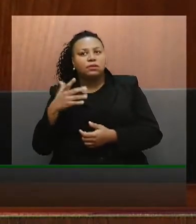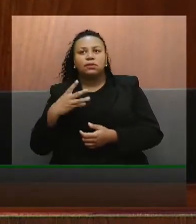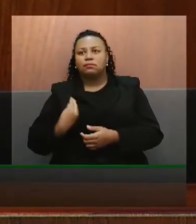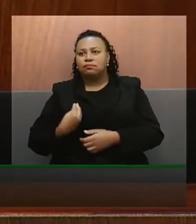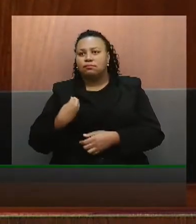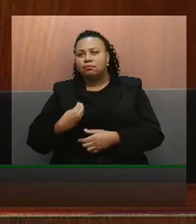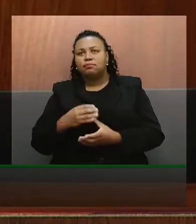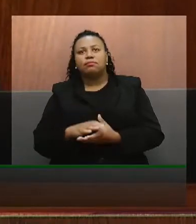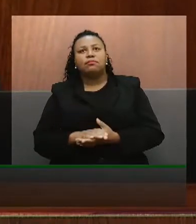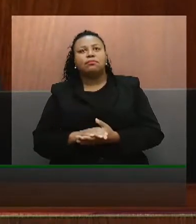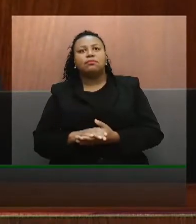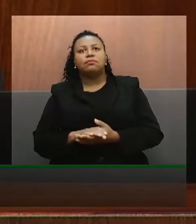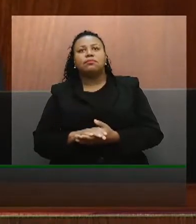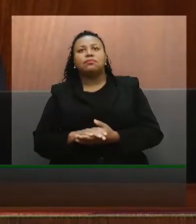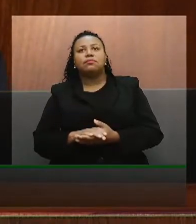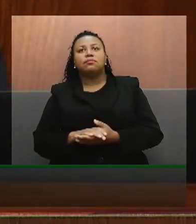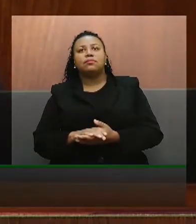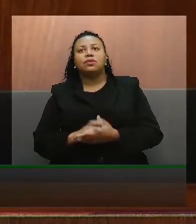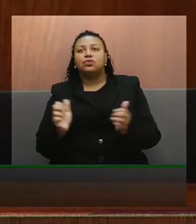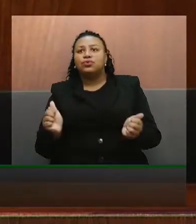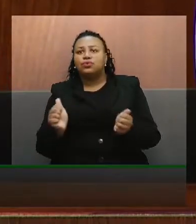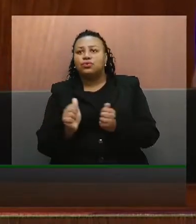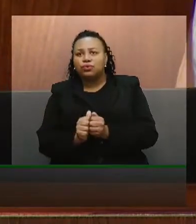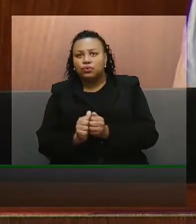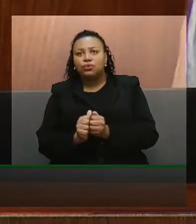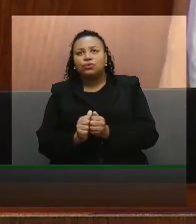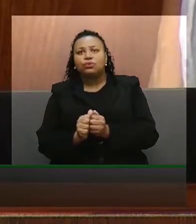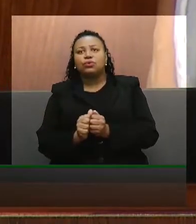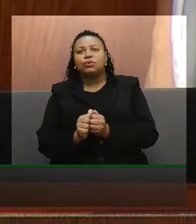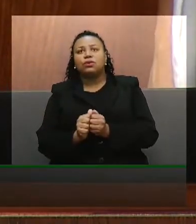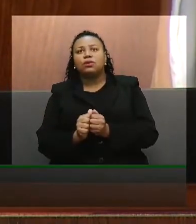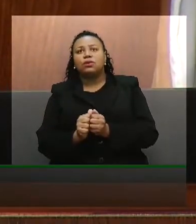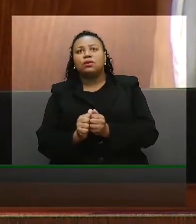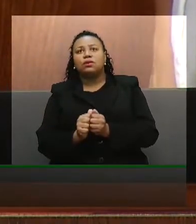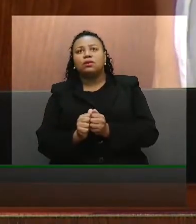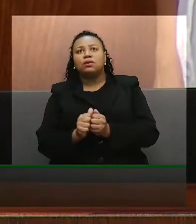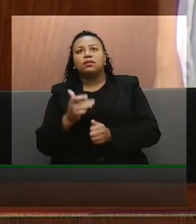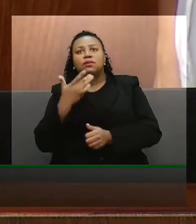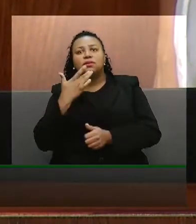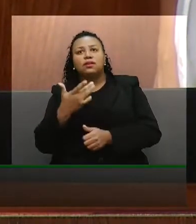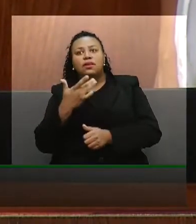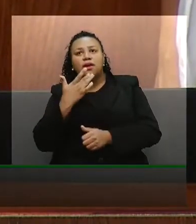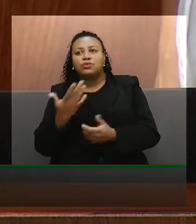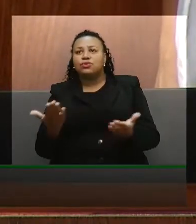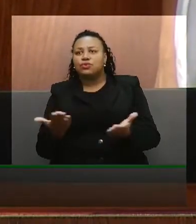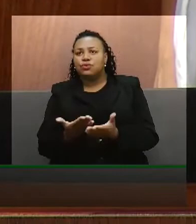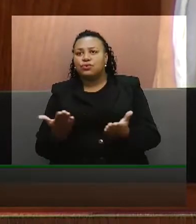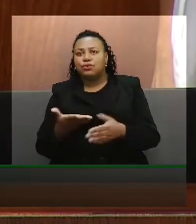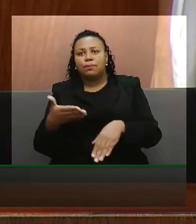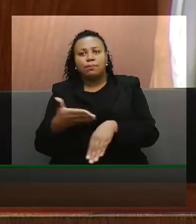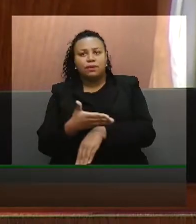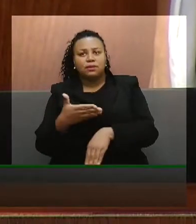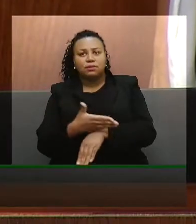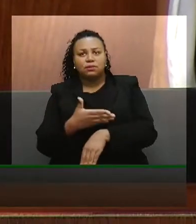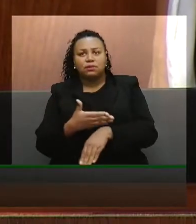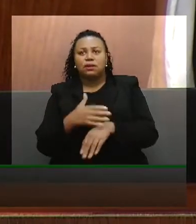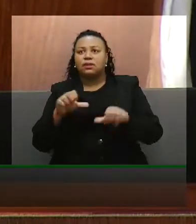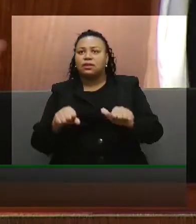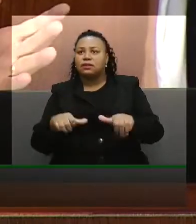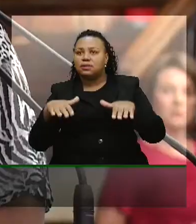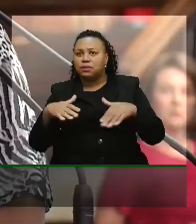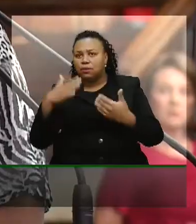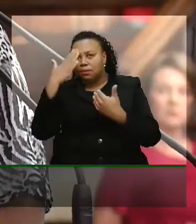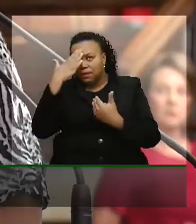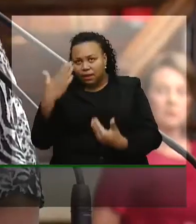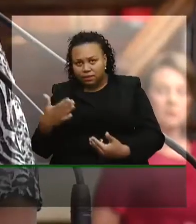estar aqui conosco nesta tarde, participando da nossa sessão plenária.